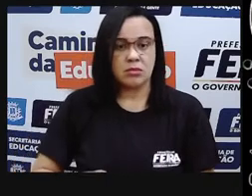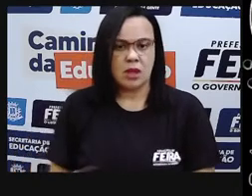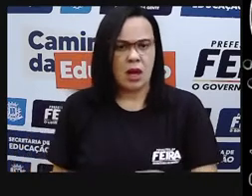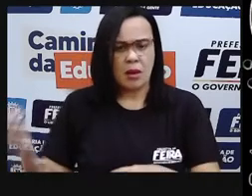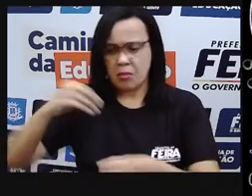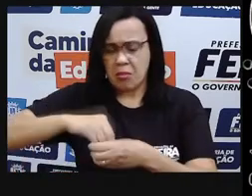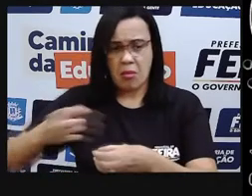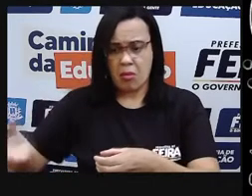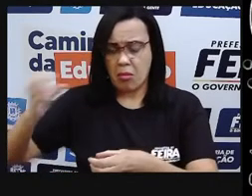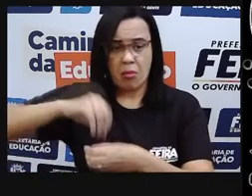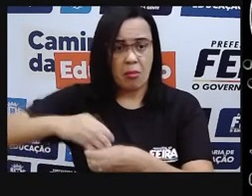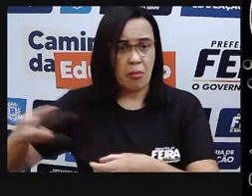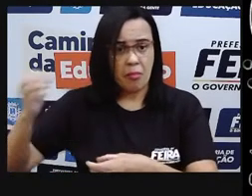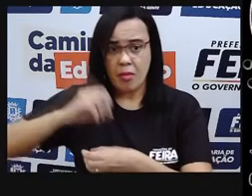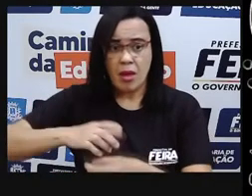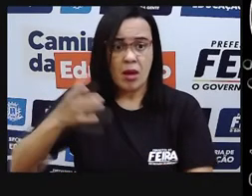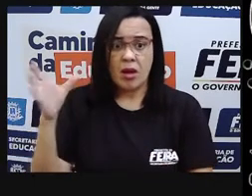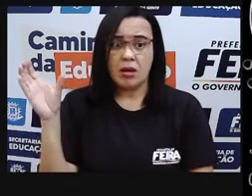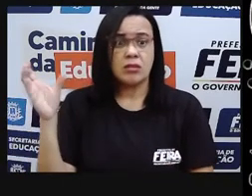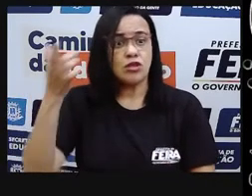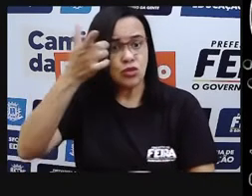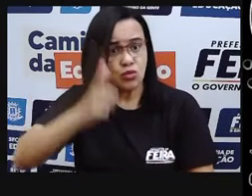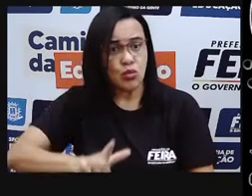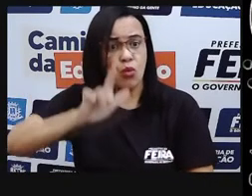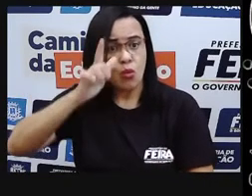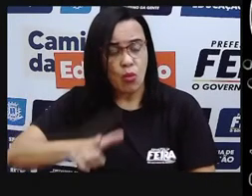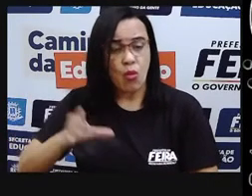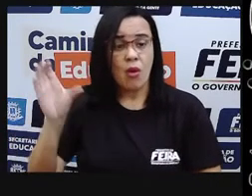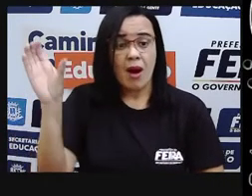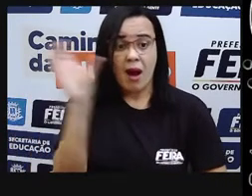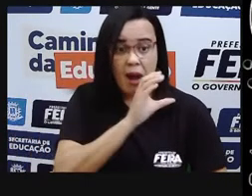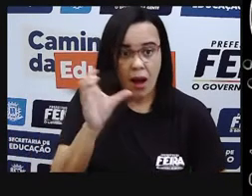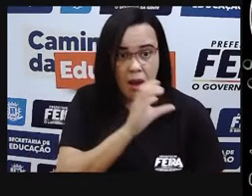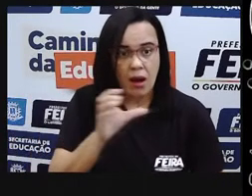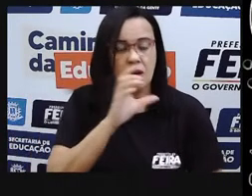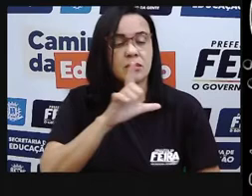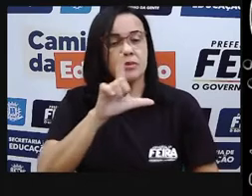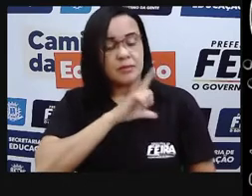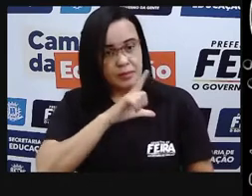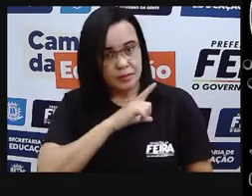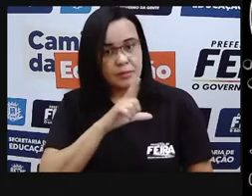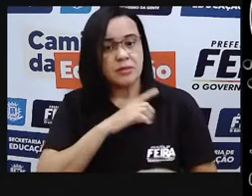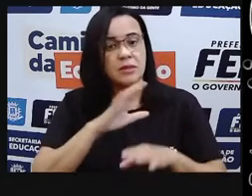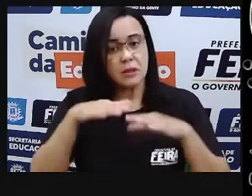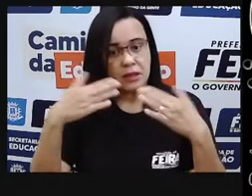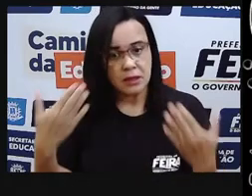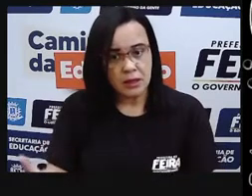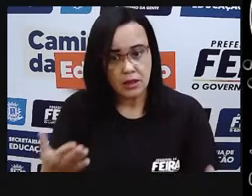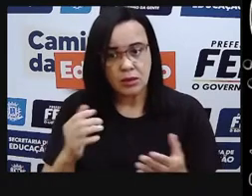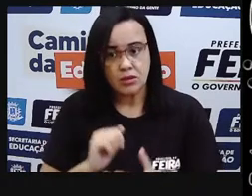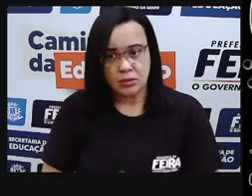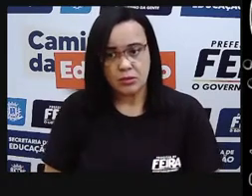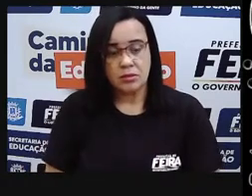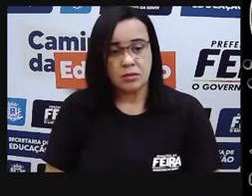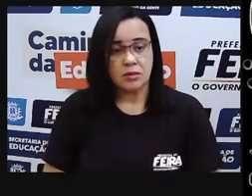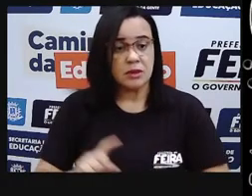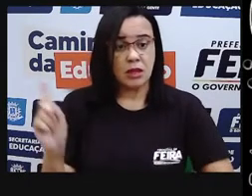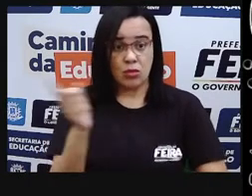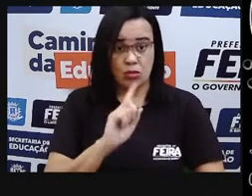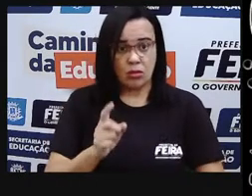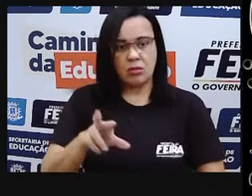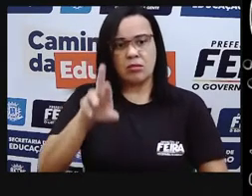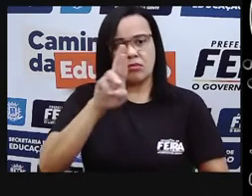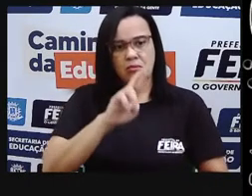rapidamente. Talvez ela nunca seja reposta, tá? E aí, por isso, então, que é uma energia não renovável.